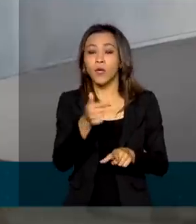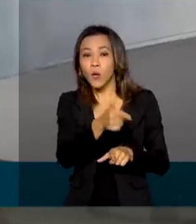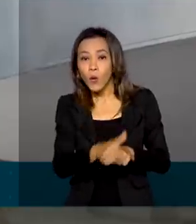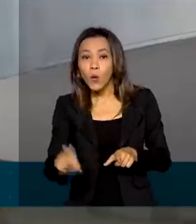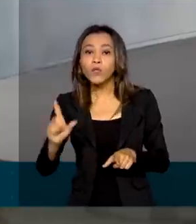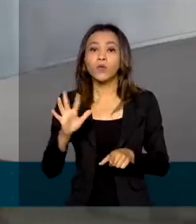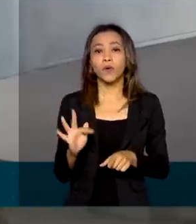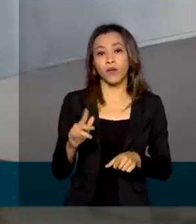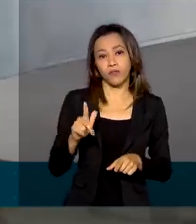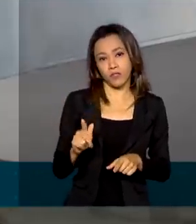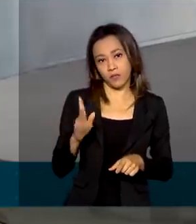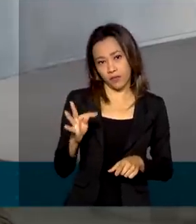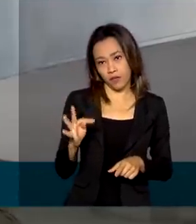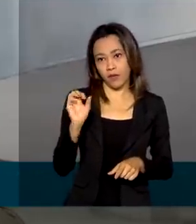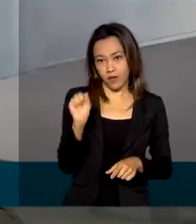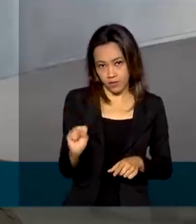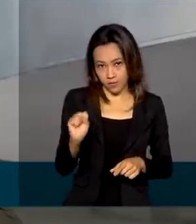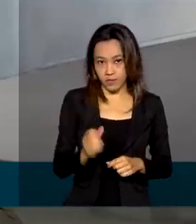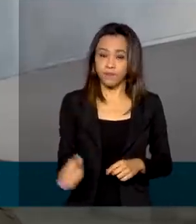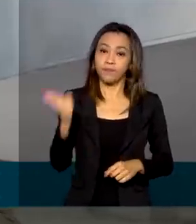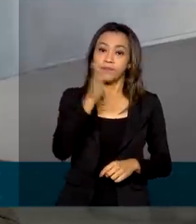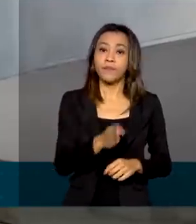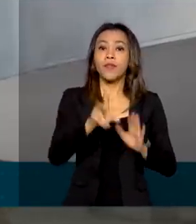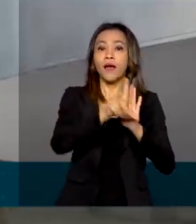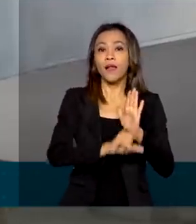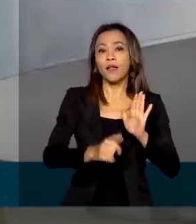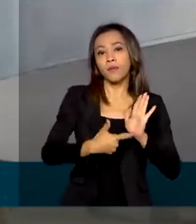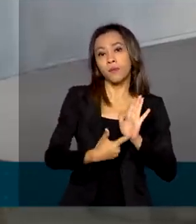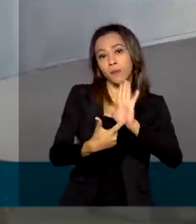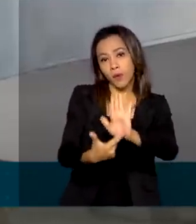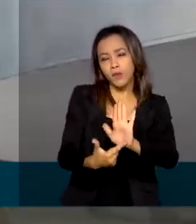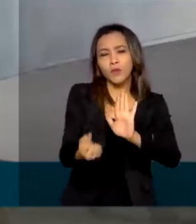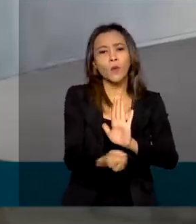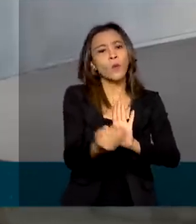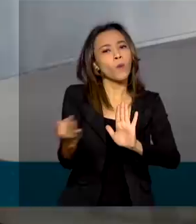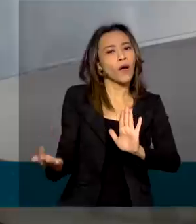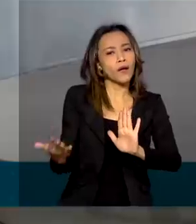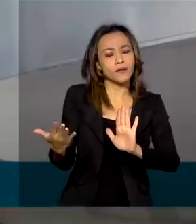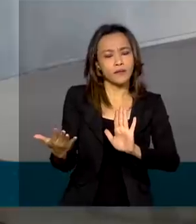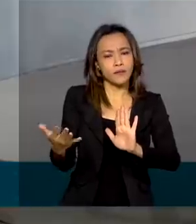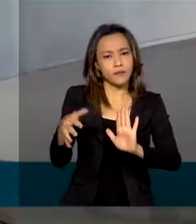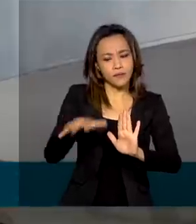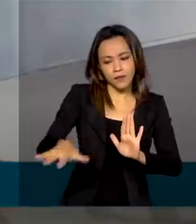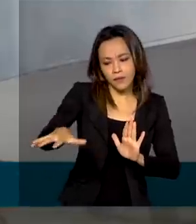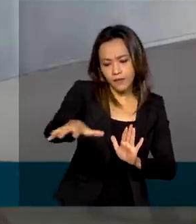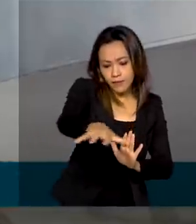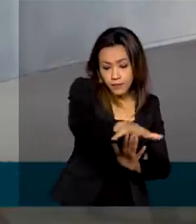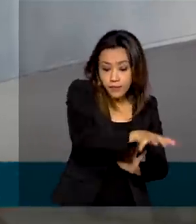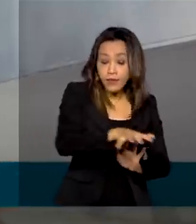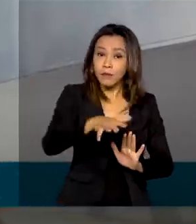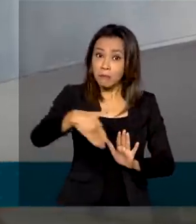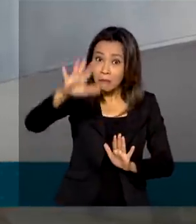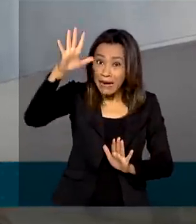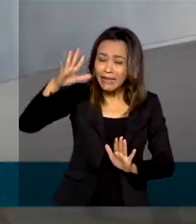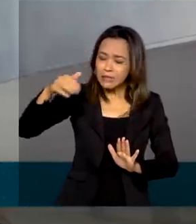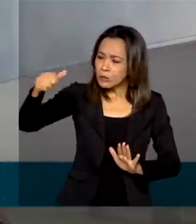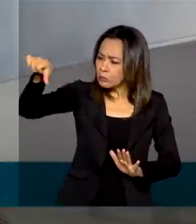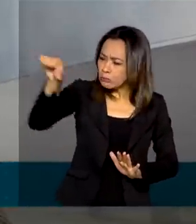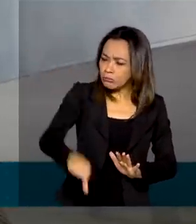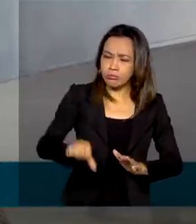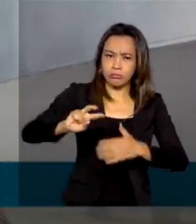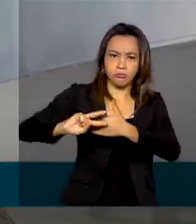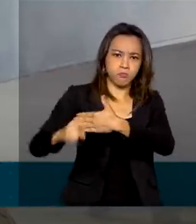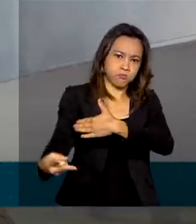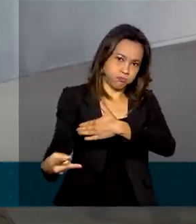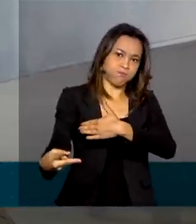Tempo de Serviço, FGTS. A lei também apresenta quais atividades da área de eventos que foram mais afetadas pela